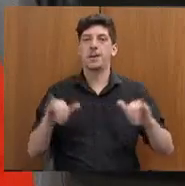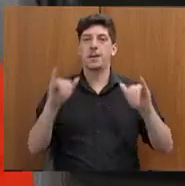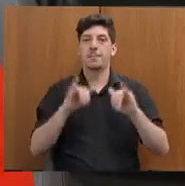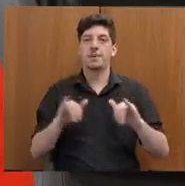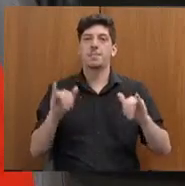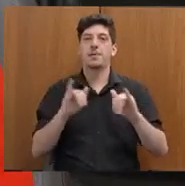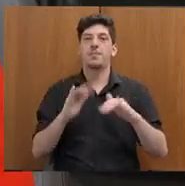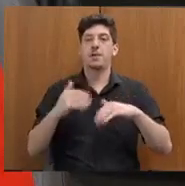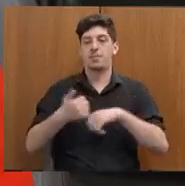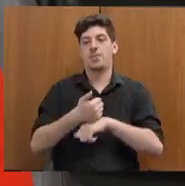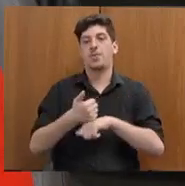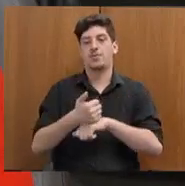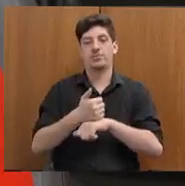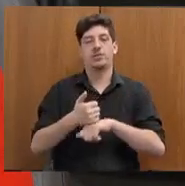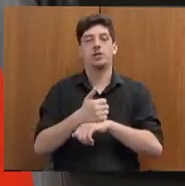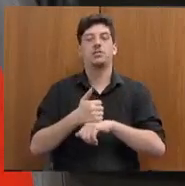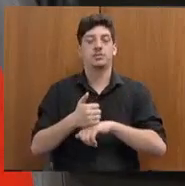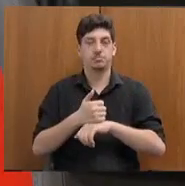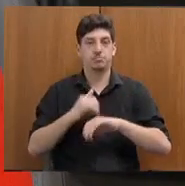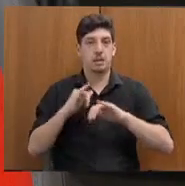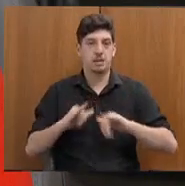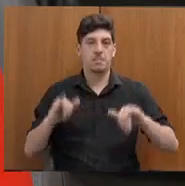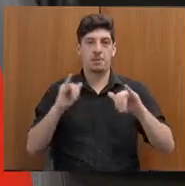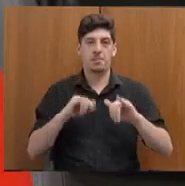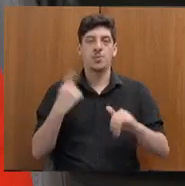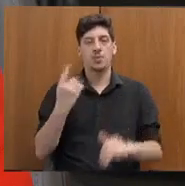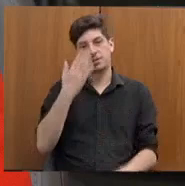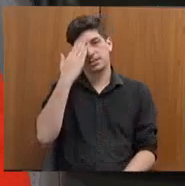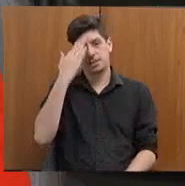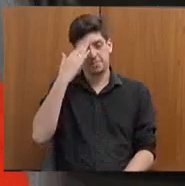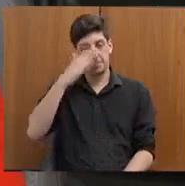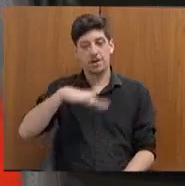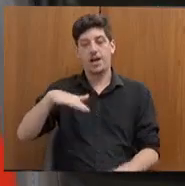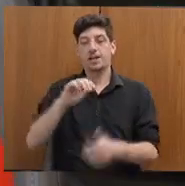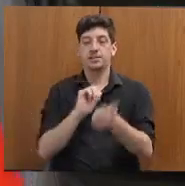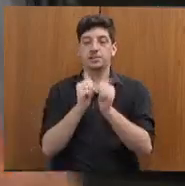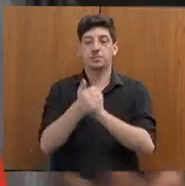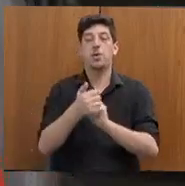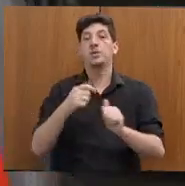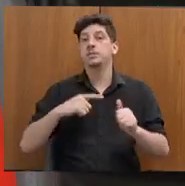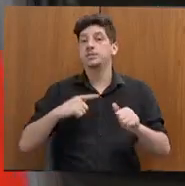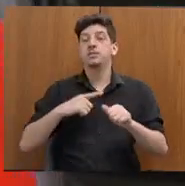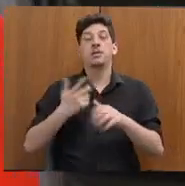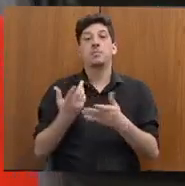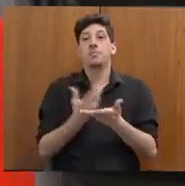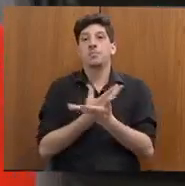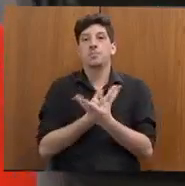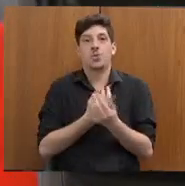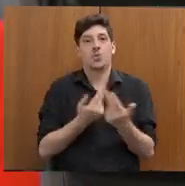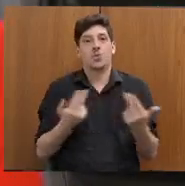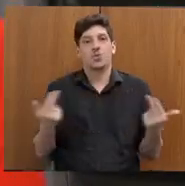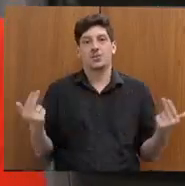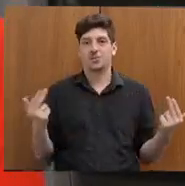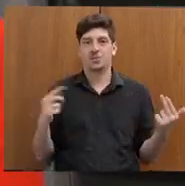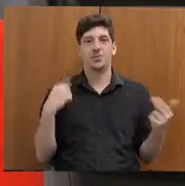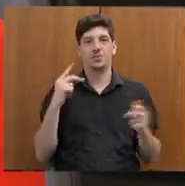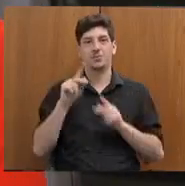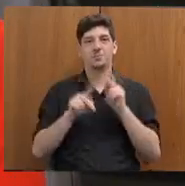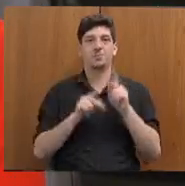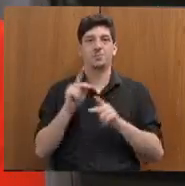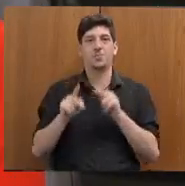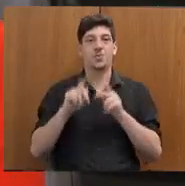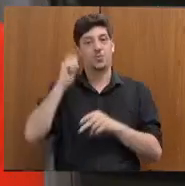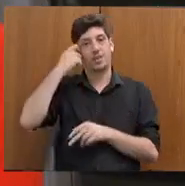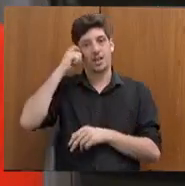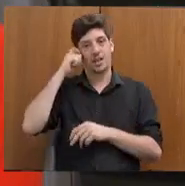afora, e nós sabemos que o esporte é uma modalidade que incorpora e engloba realmente grande parte do nosso povo negro, das